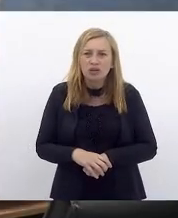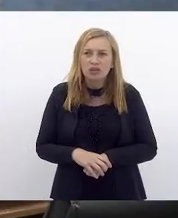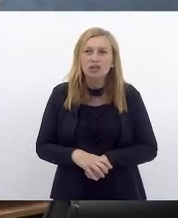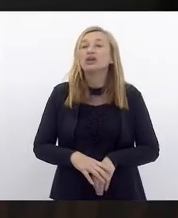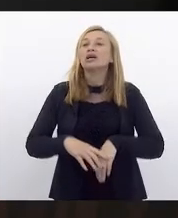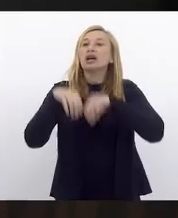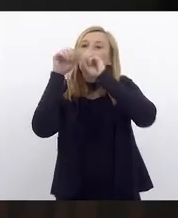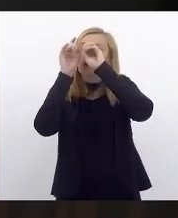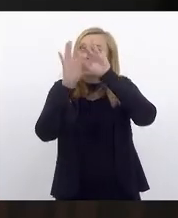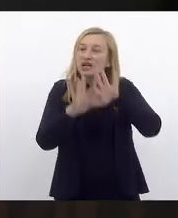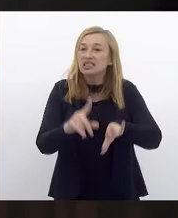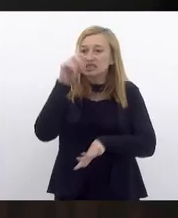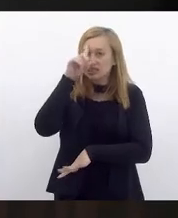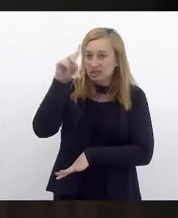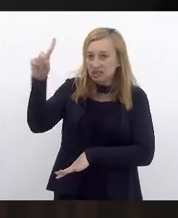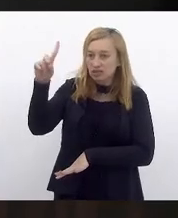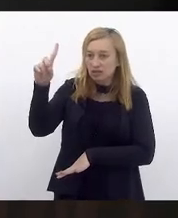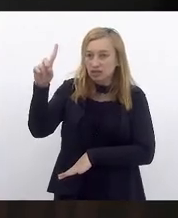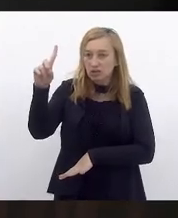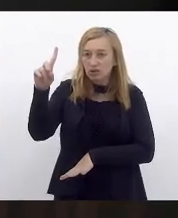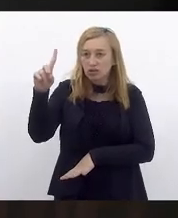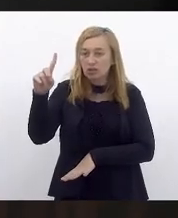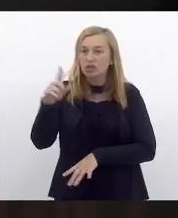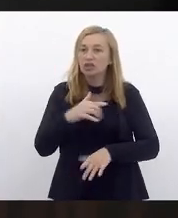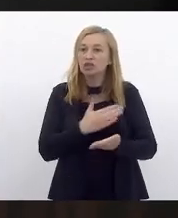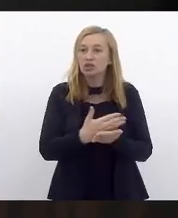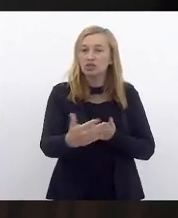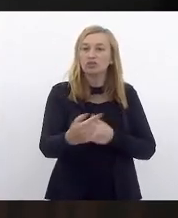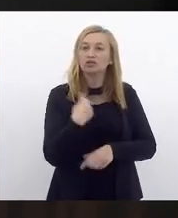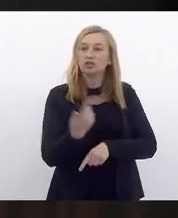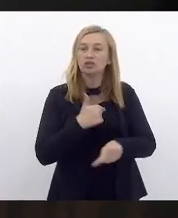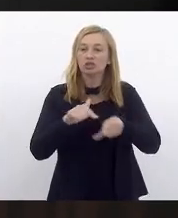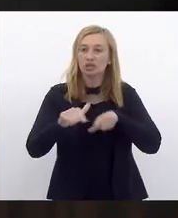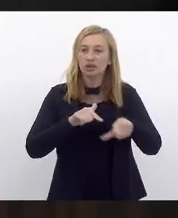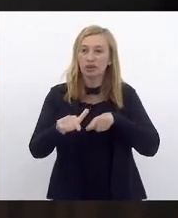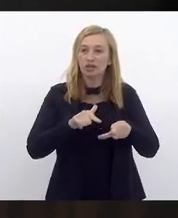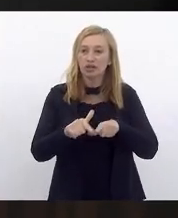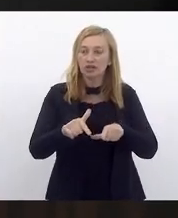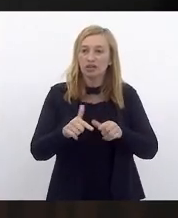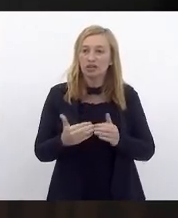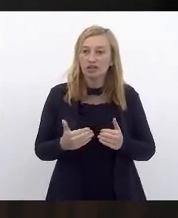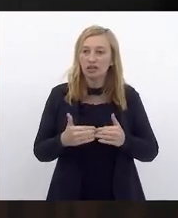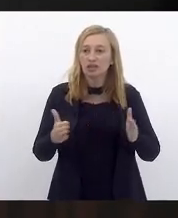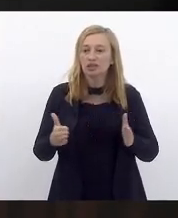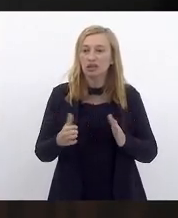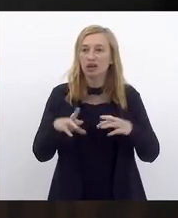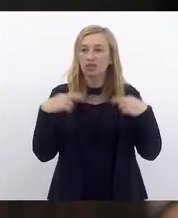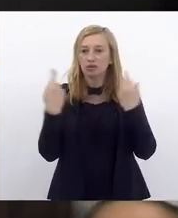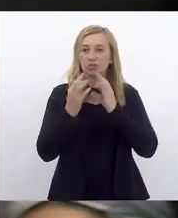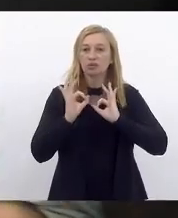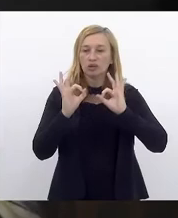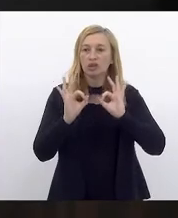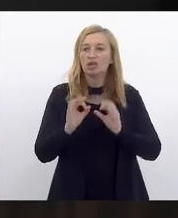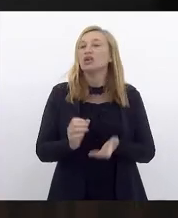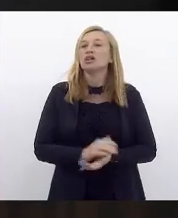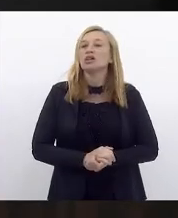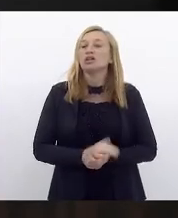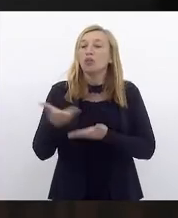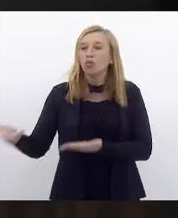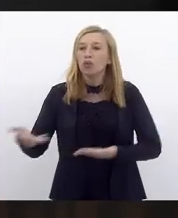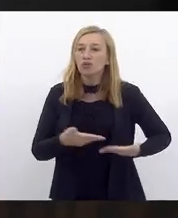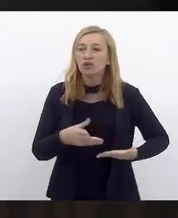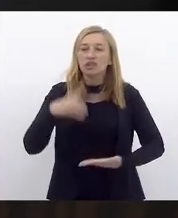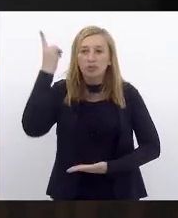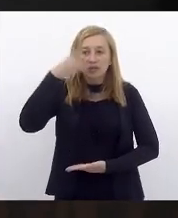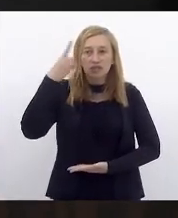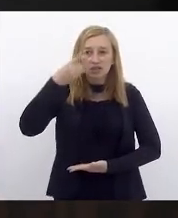Havendo número legal e sob a proteção de news, iniciamos nossos trabalhos, está aberta a sessão ordinária. A presidência convida a